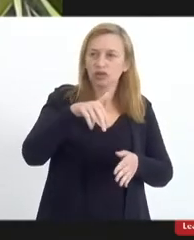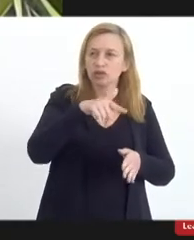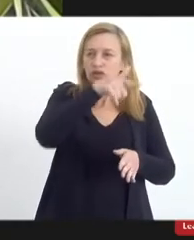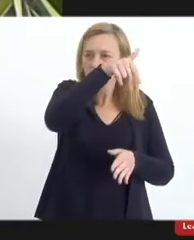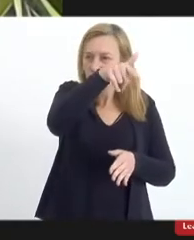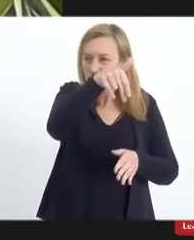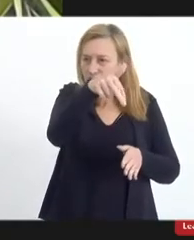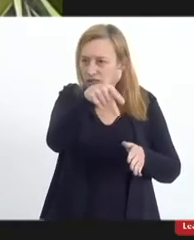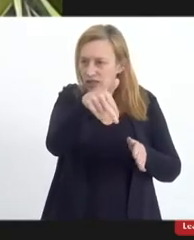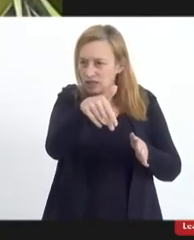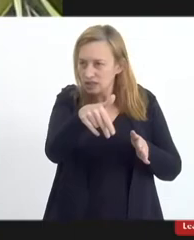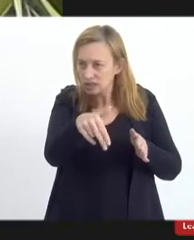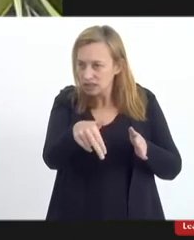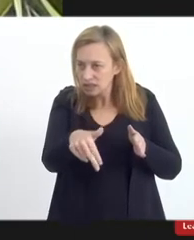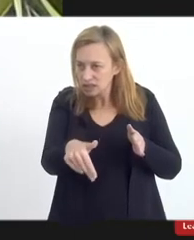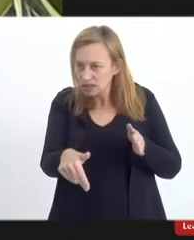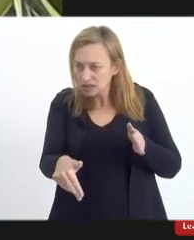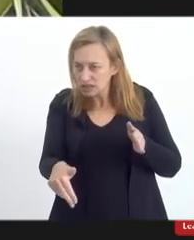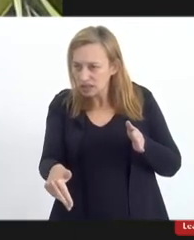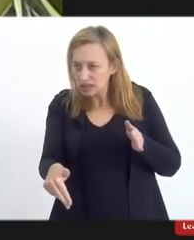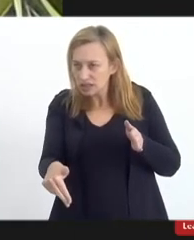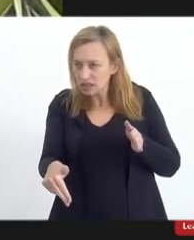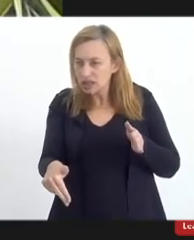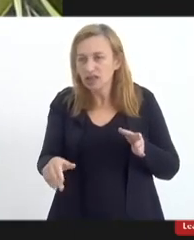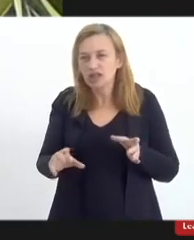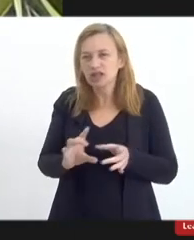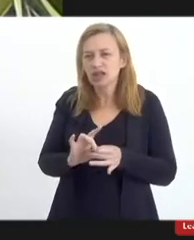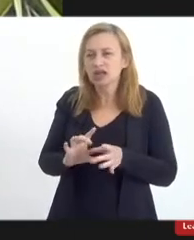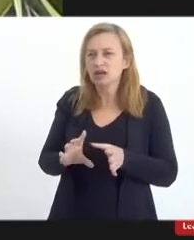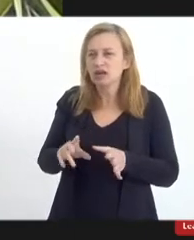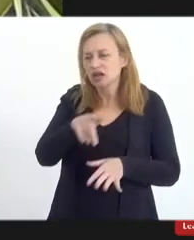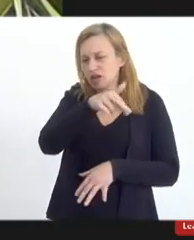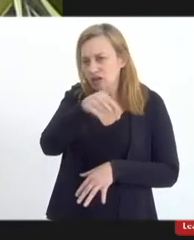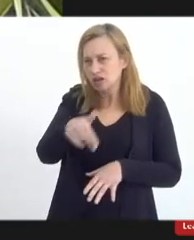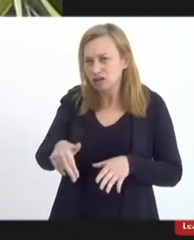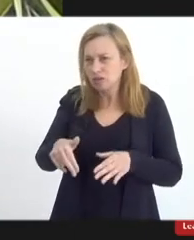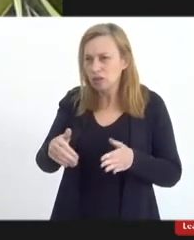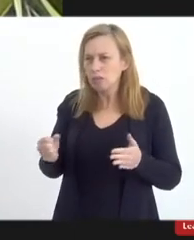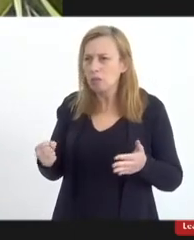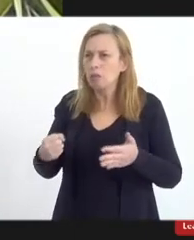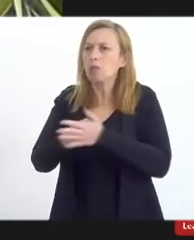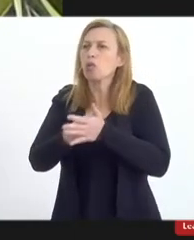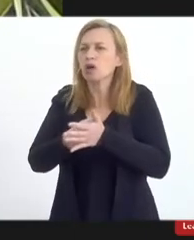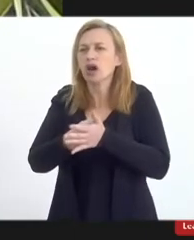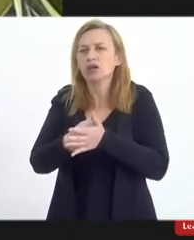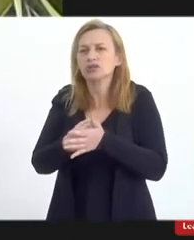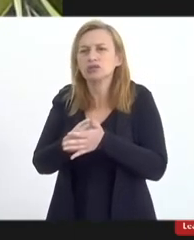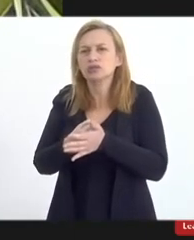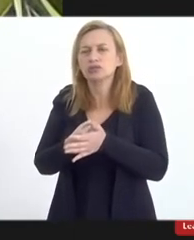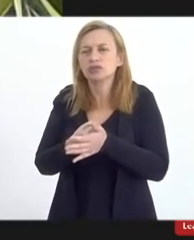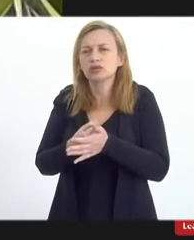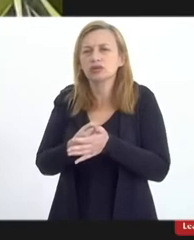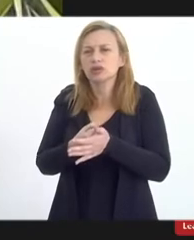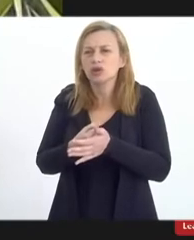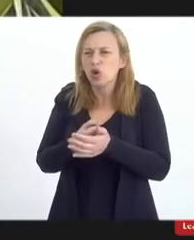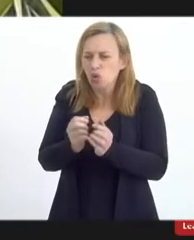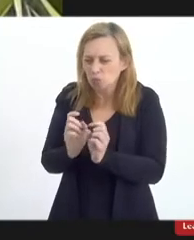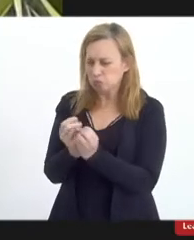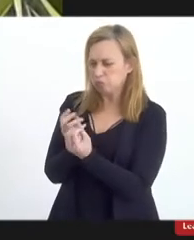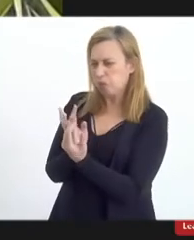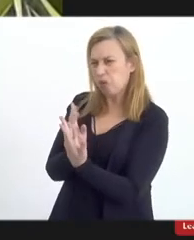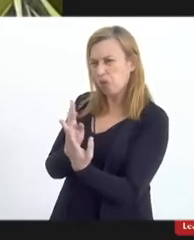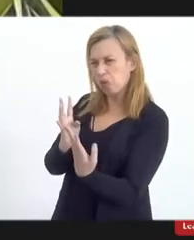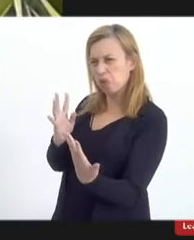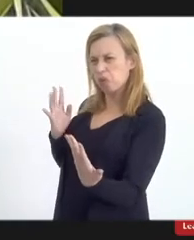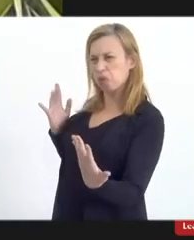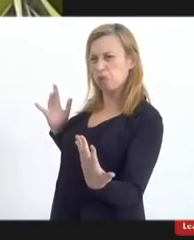já tinha uma aglomeração, quando eu fui já estava liberado, na descida, bloqueado, aquela aglomeração, aquele